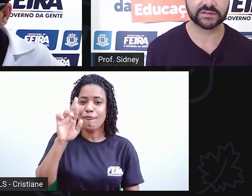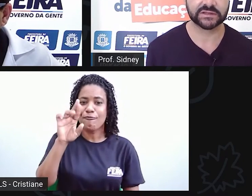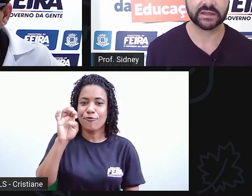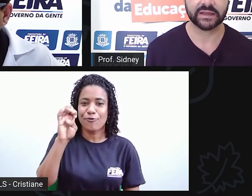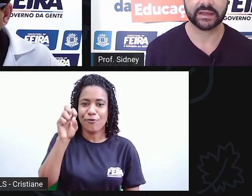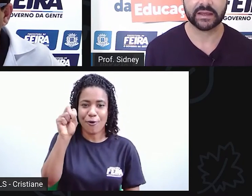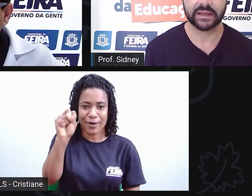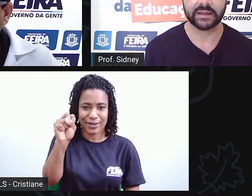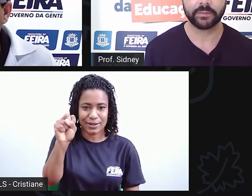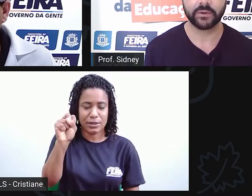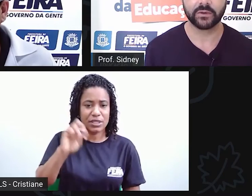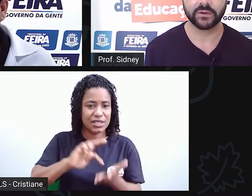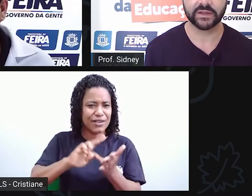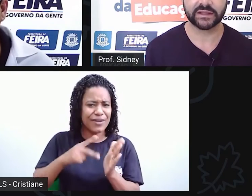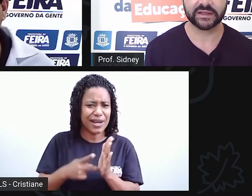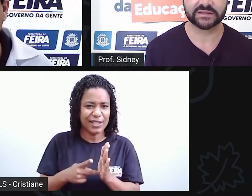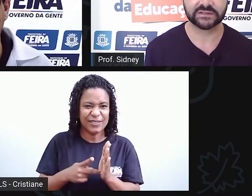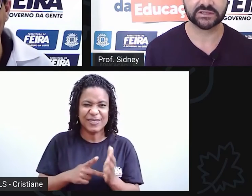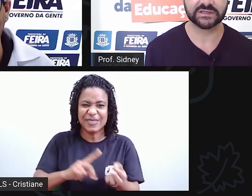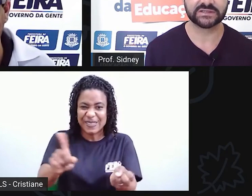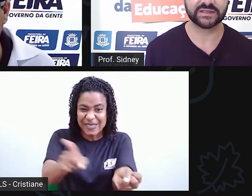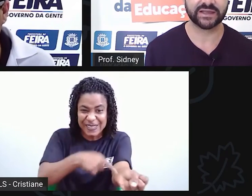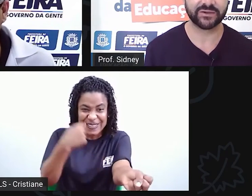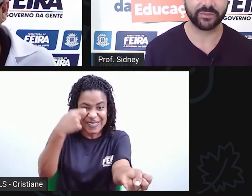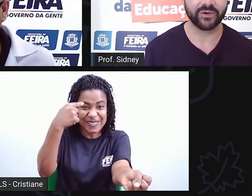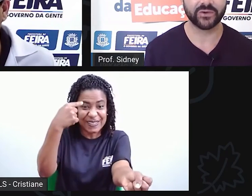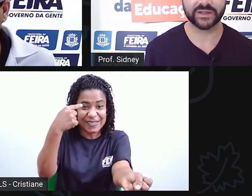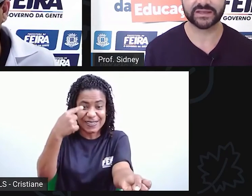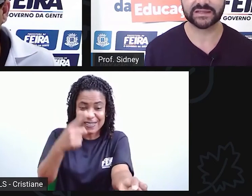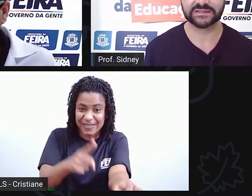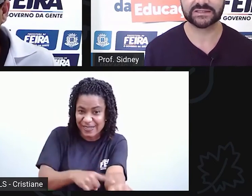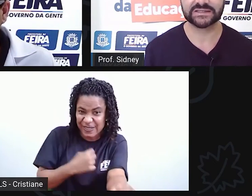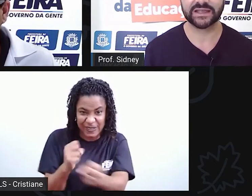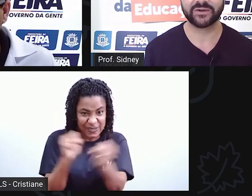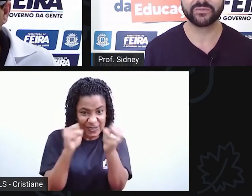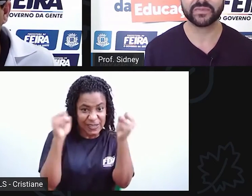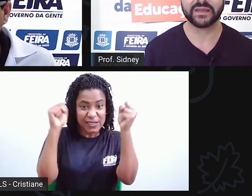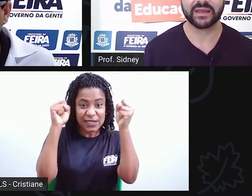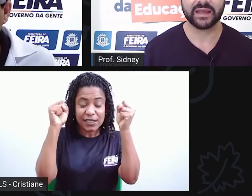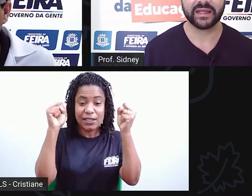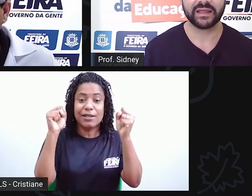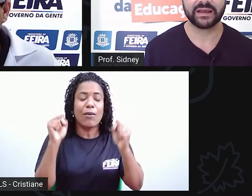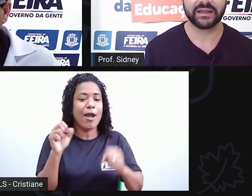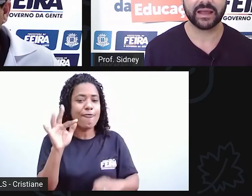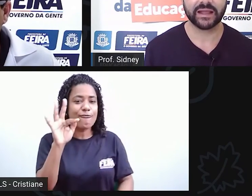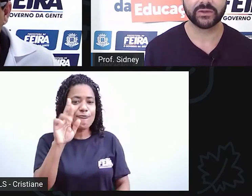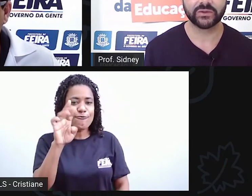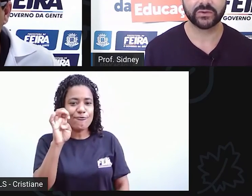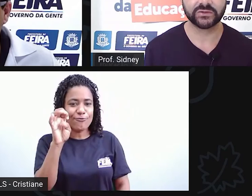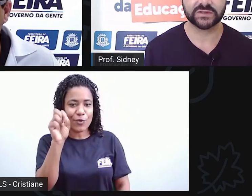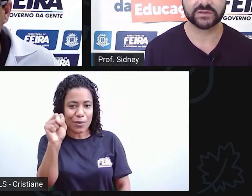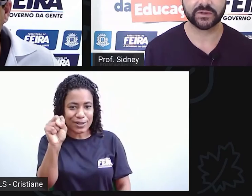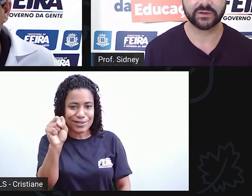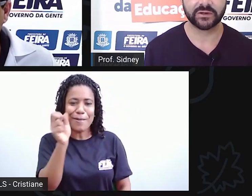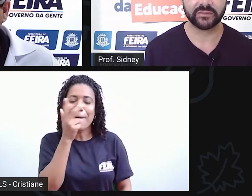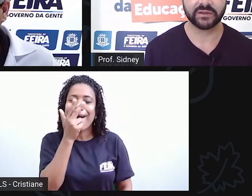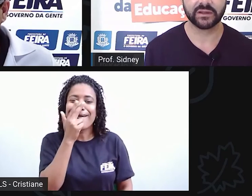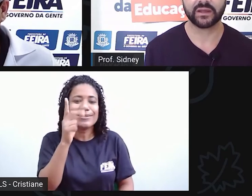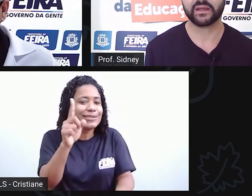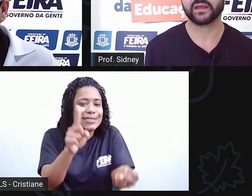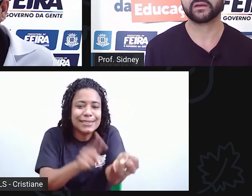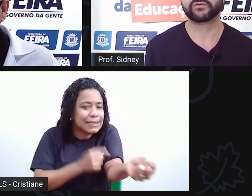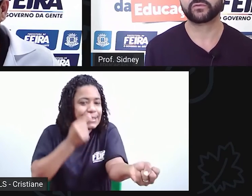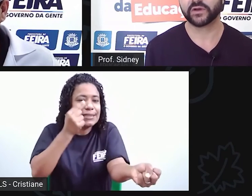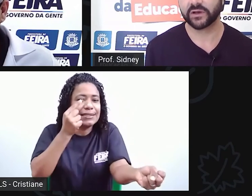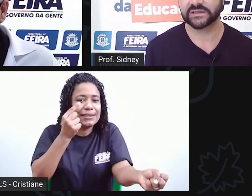Fros. Por conta dessa dicção, ele adotou no seu sobrenome